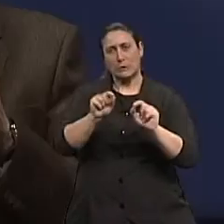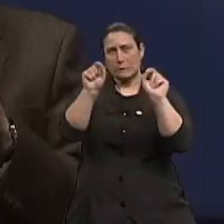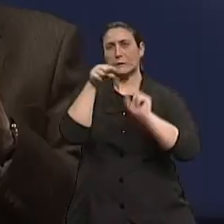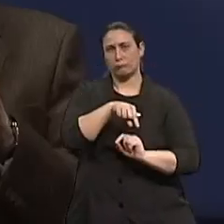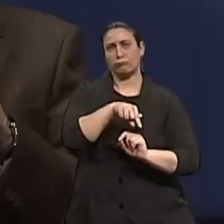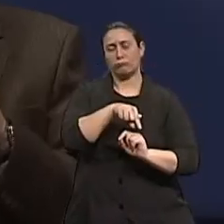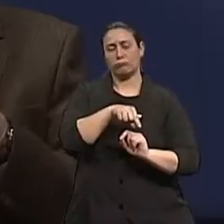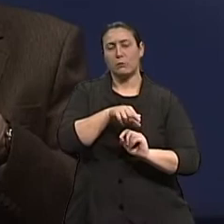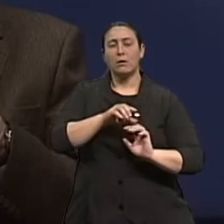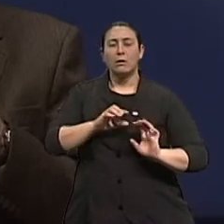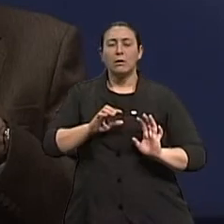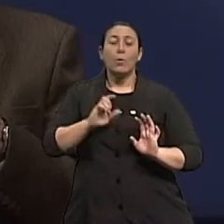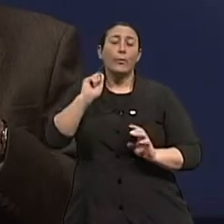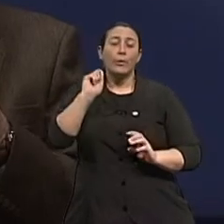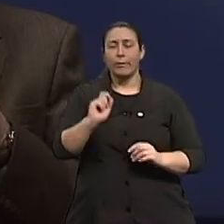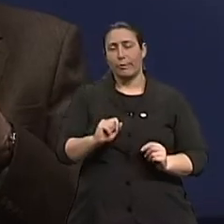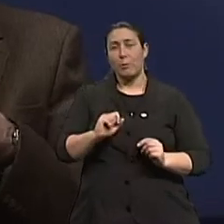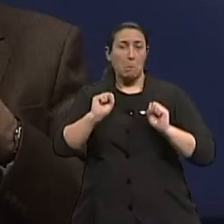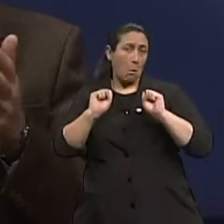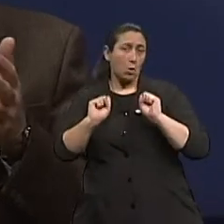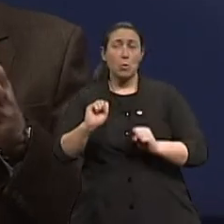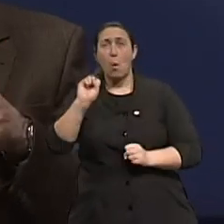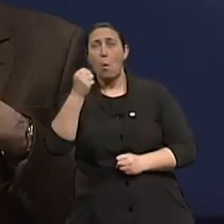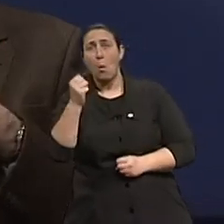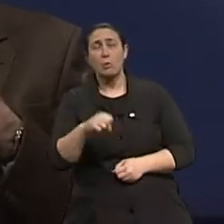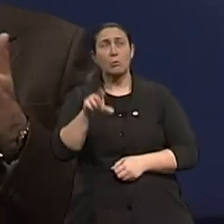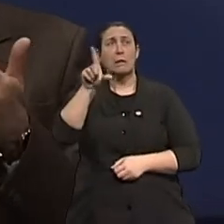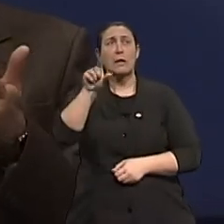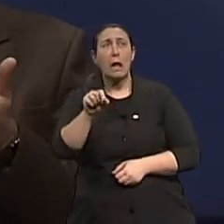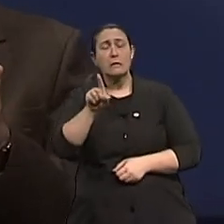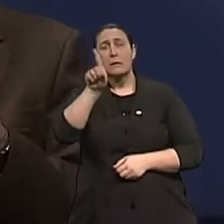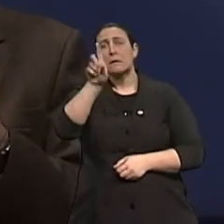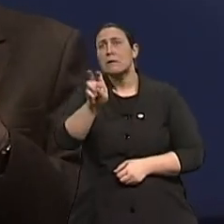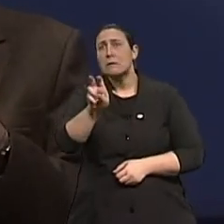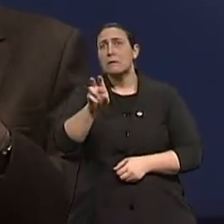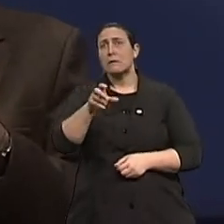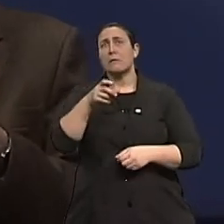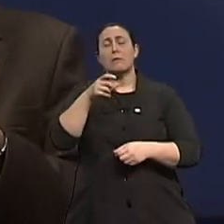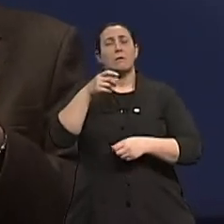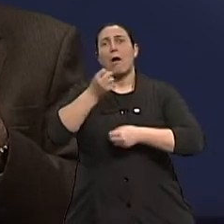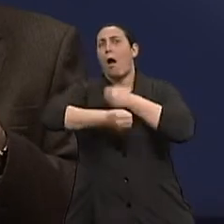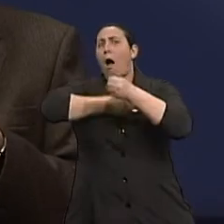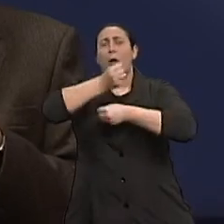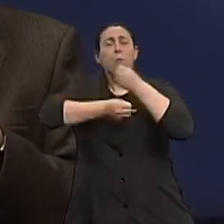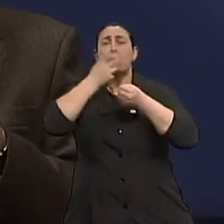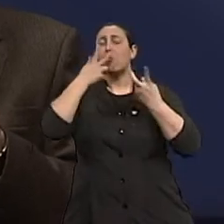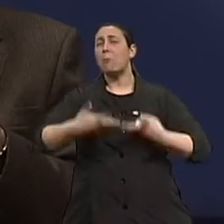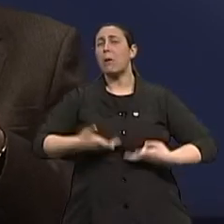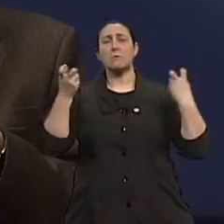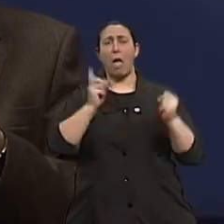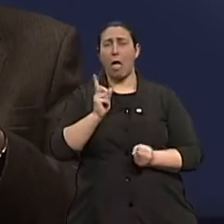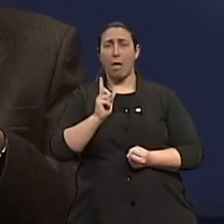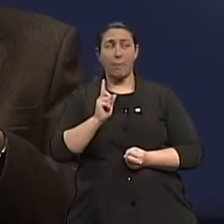leva, talvez, 8, talvez 10, talvez 15, já se fala em até 18 anos, como o tempo que isto